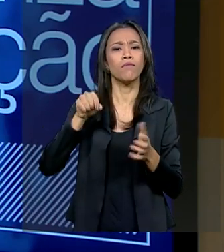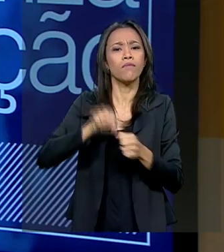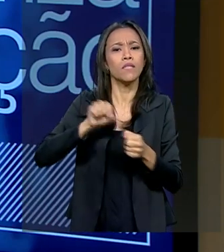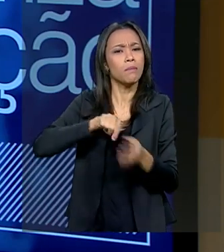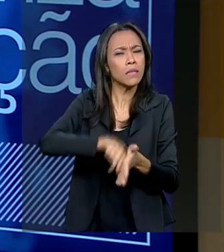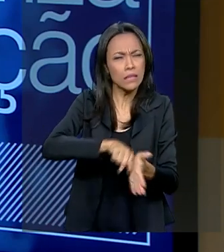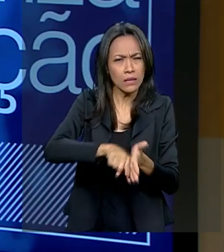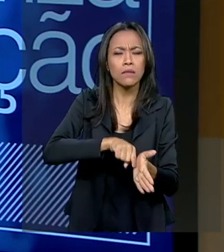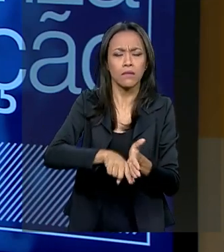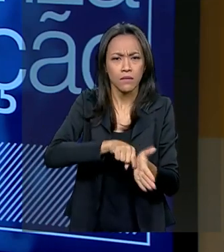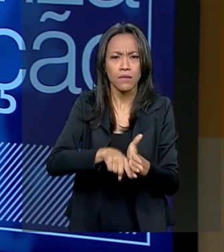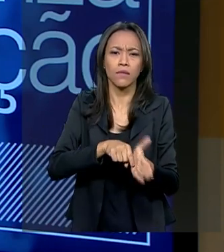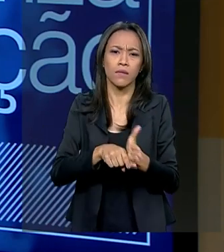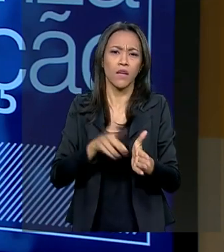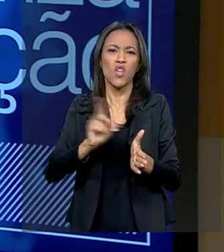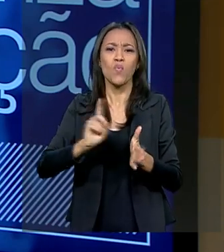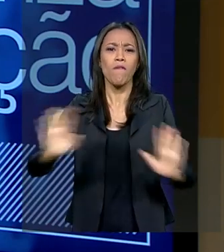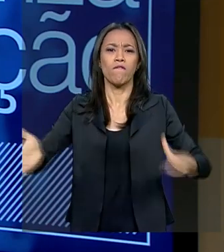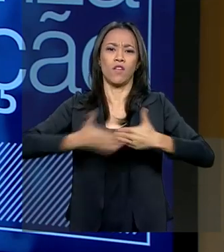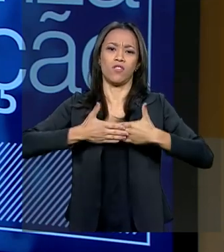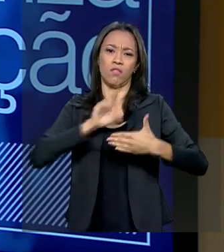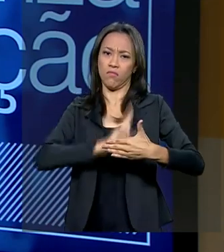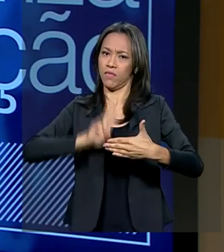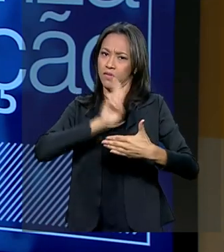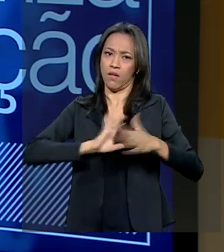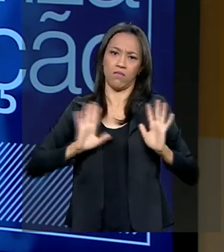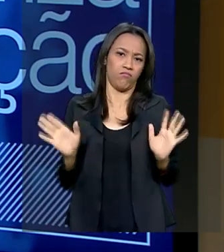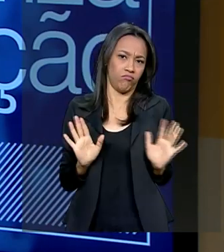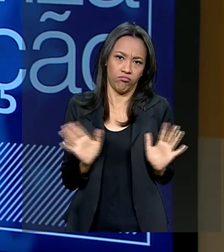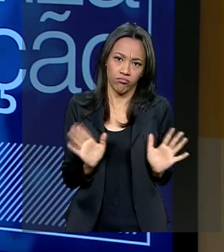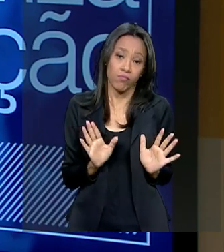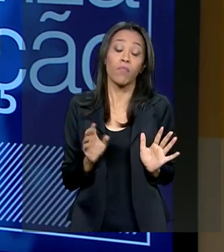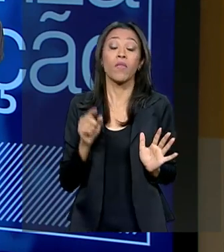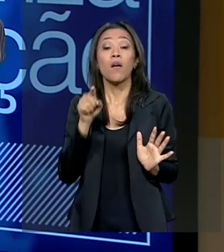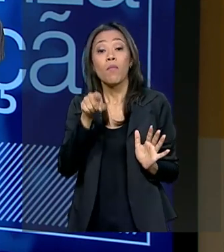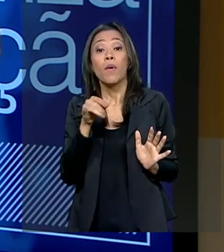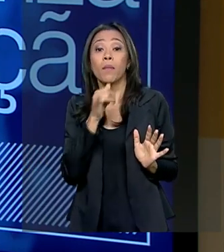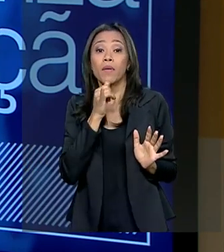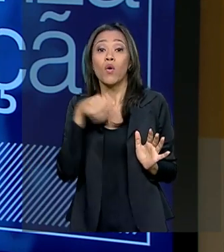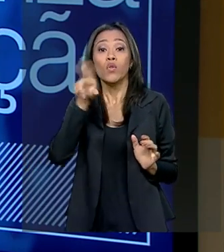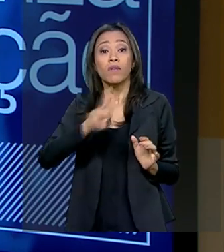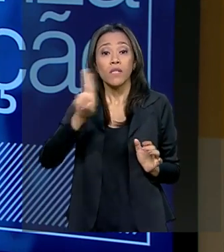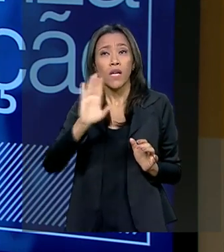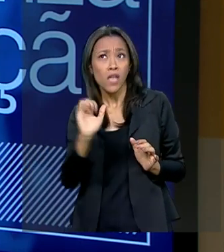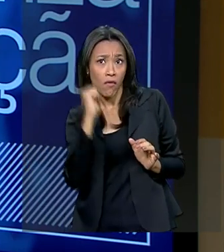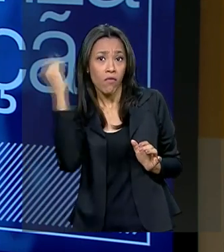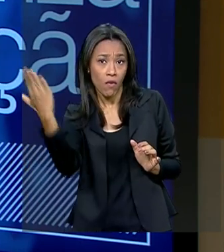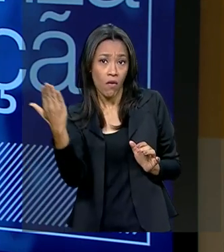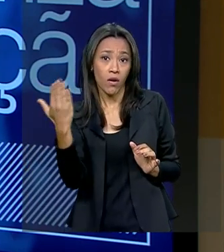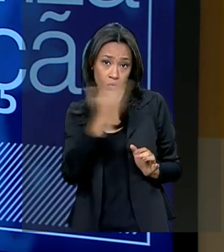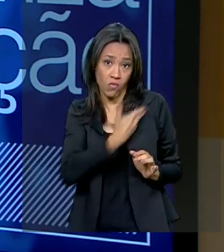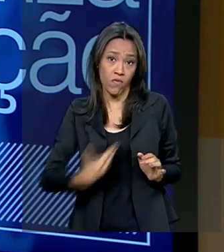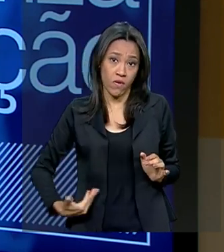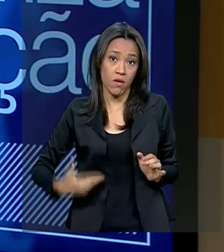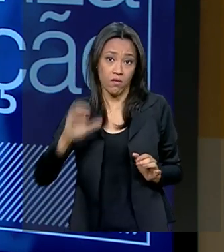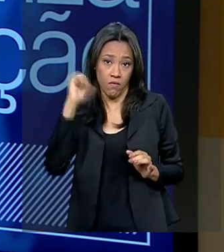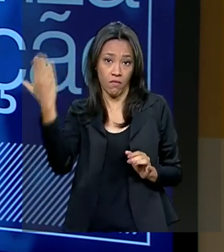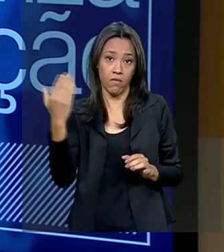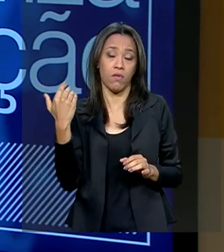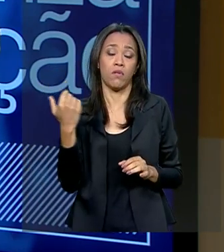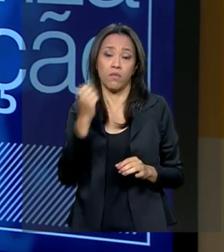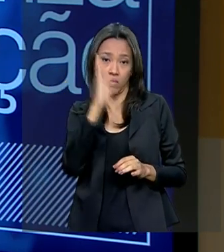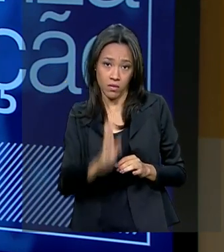pesquisa pura. Não é fechado e isolado. Você pega as universidades públicas lá fora, mais ou menos